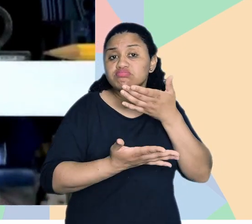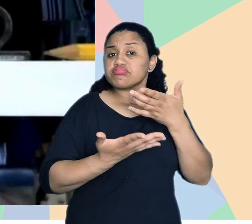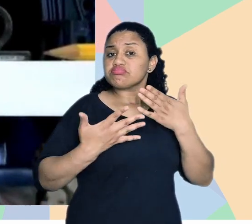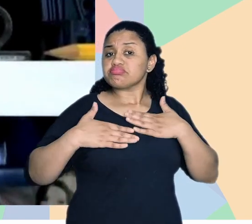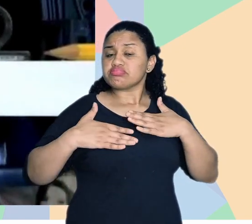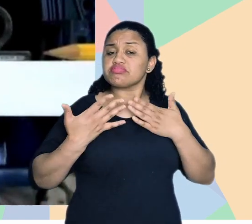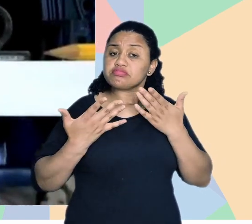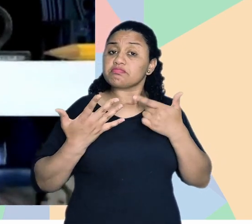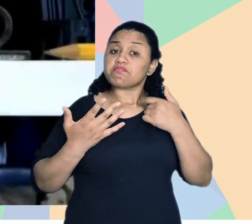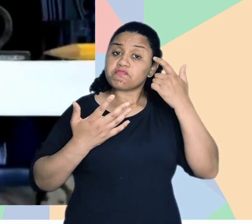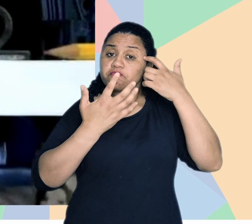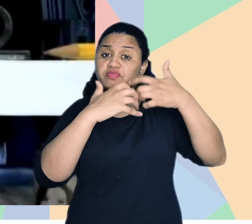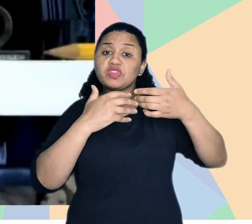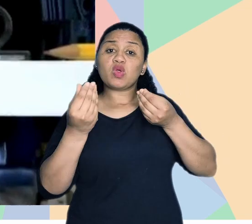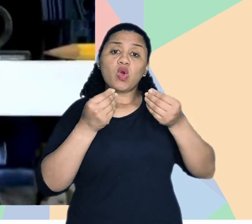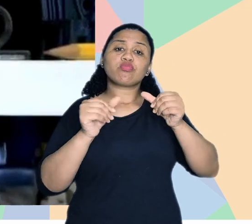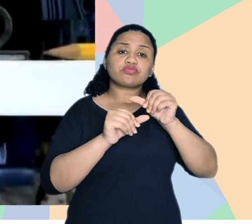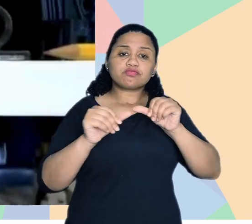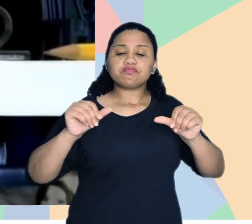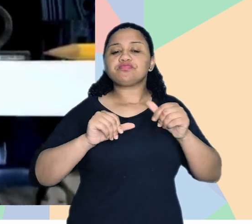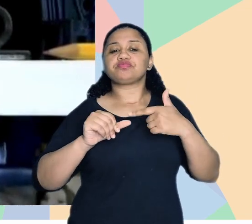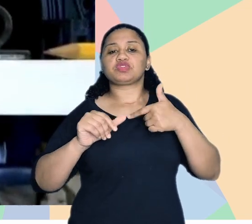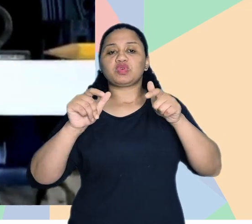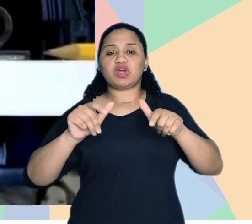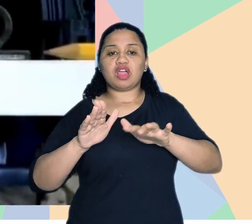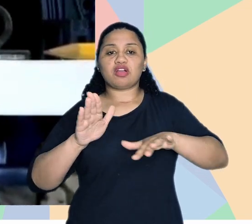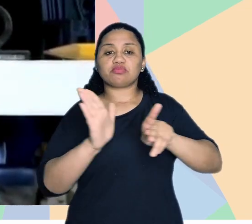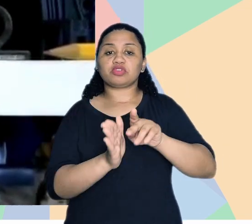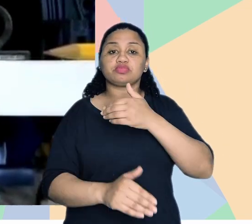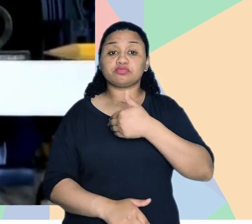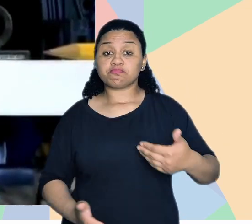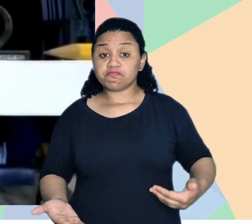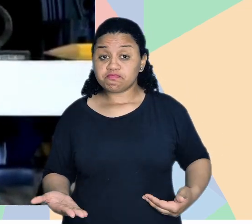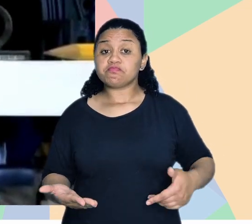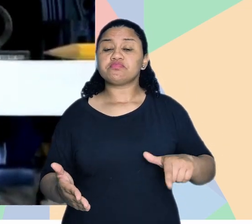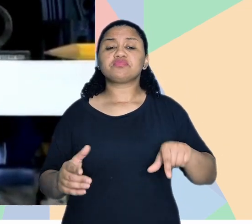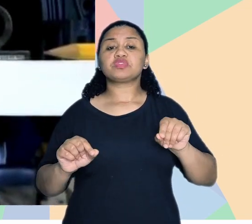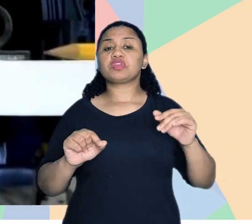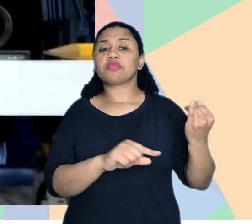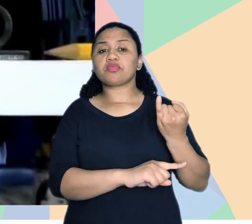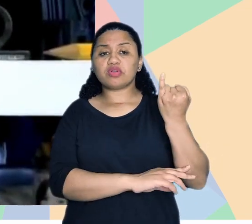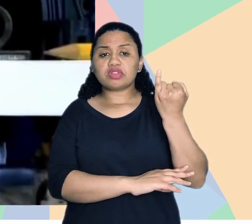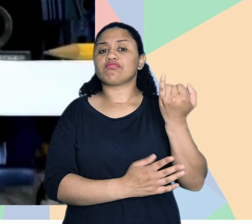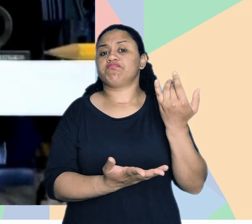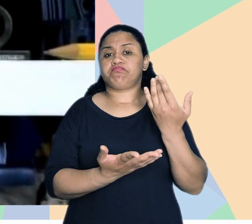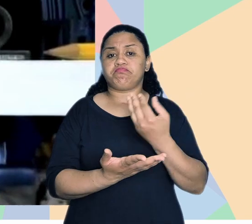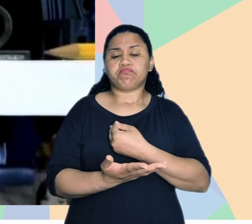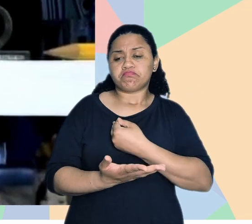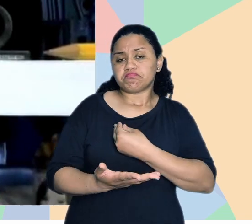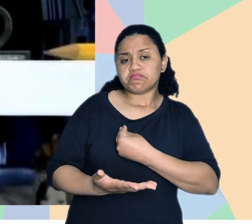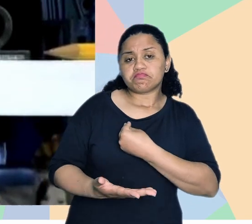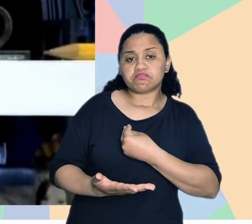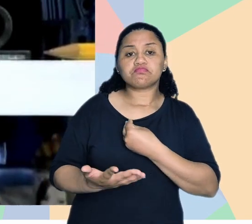né, uma rua agradável, então, pensar nisso, né, em como requalificar o espaço público que é tão